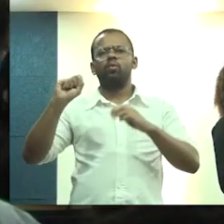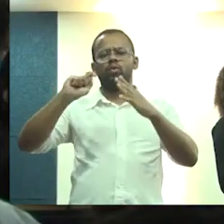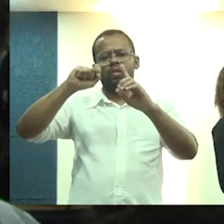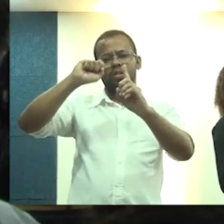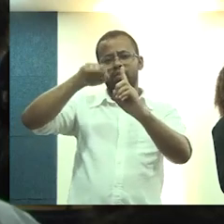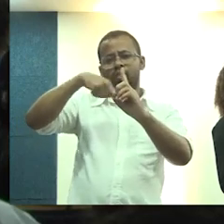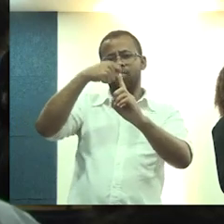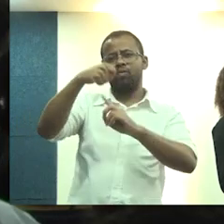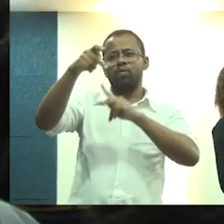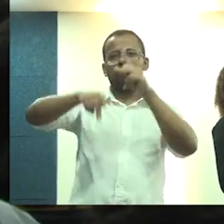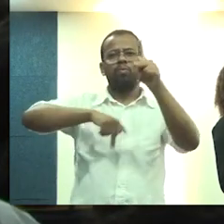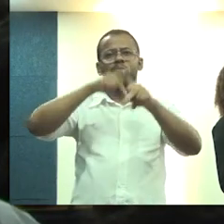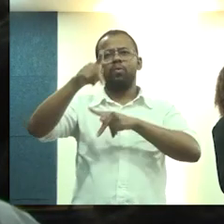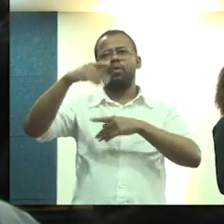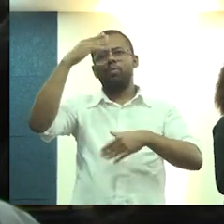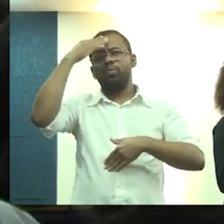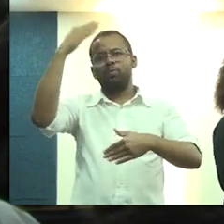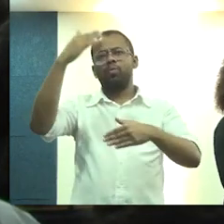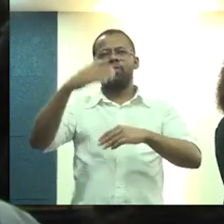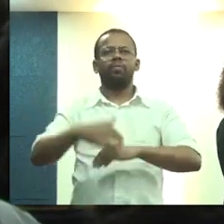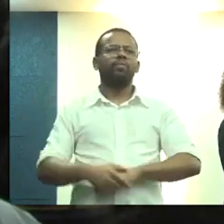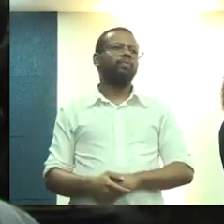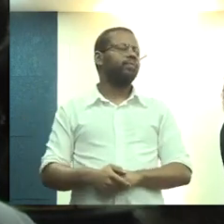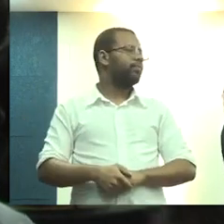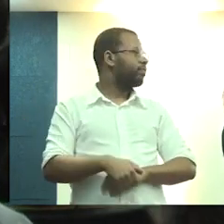serviço da população. Obrigada.